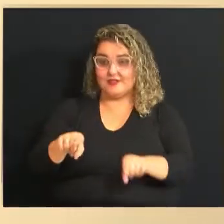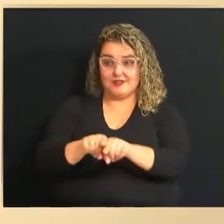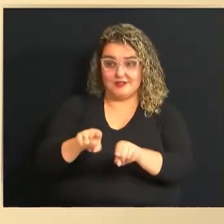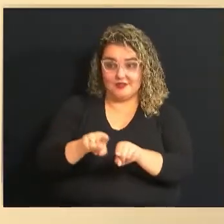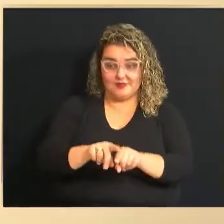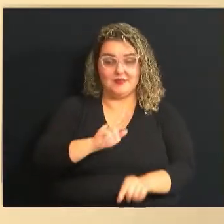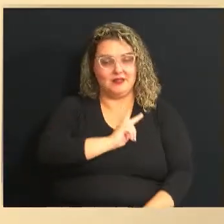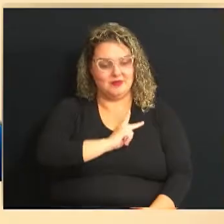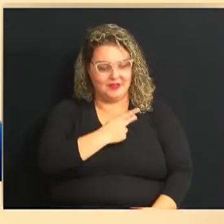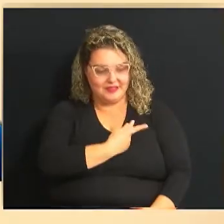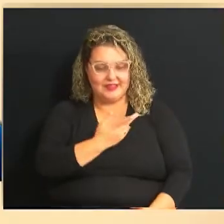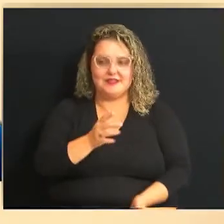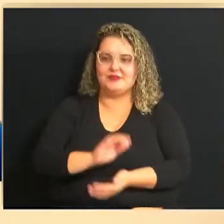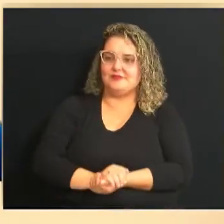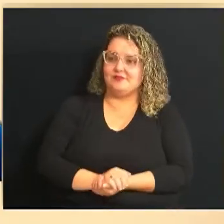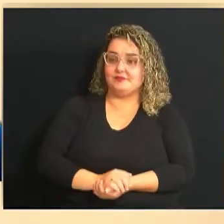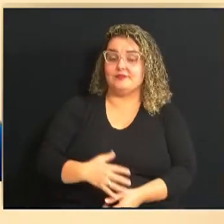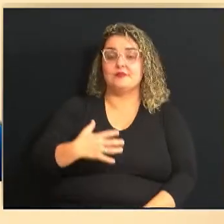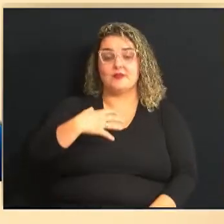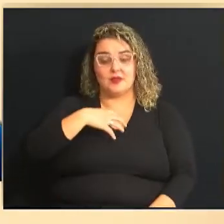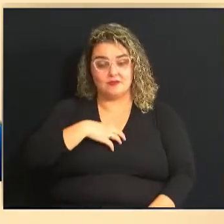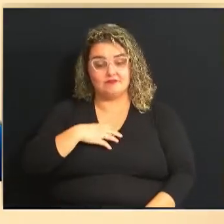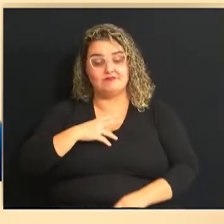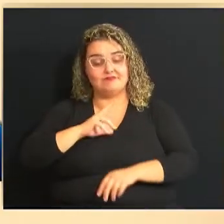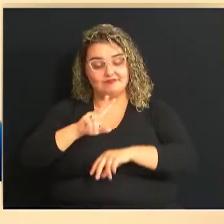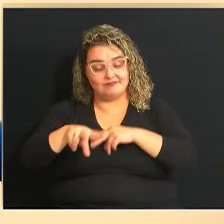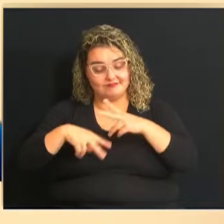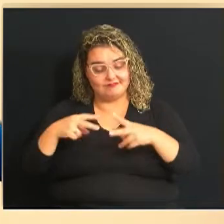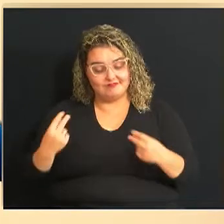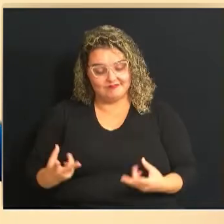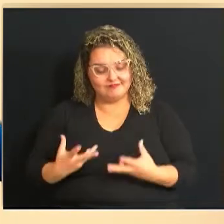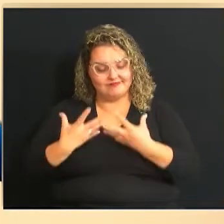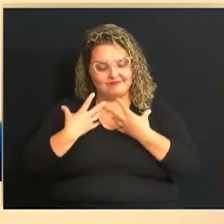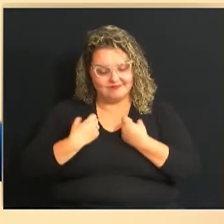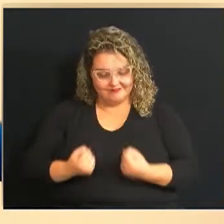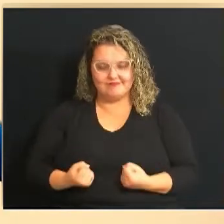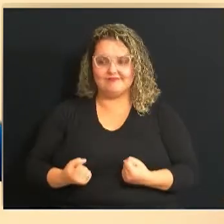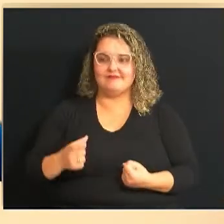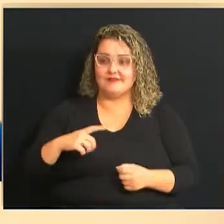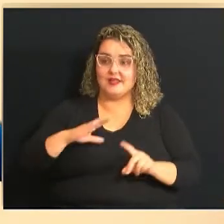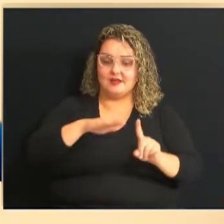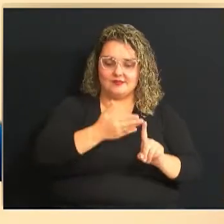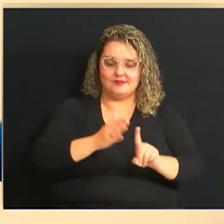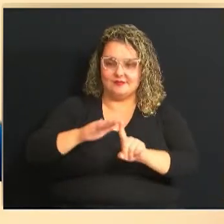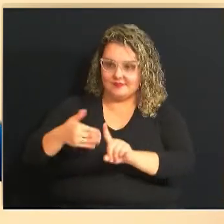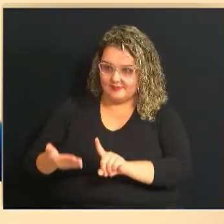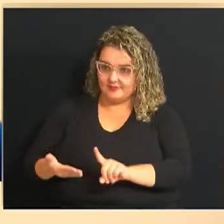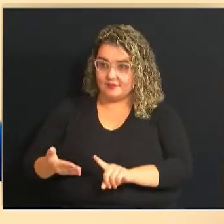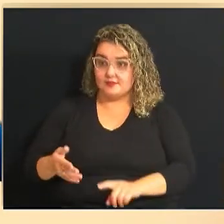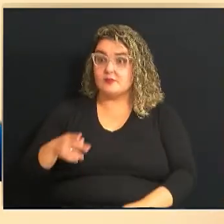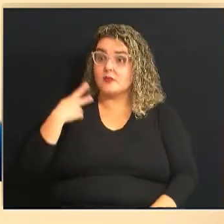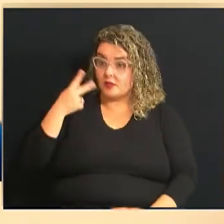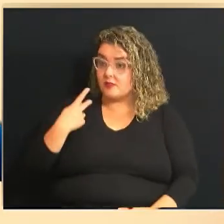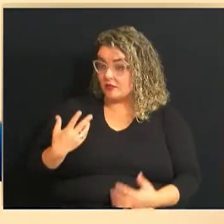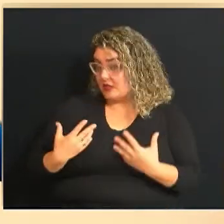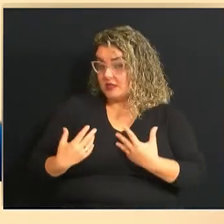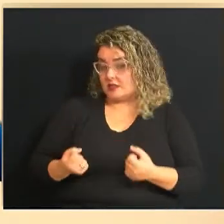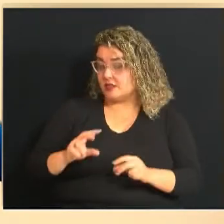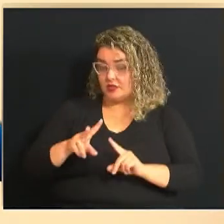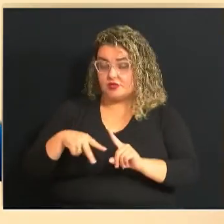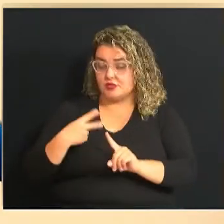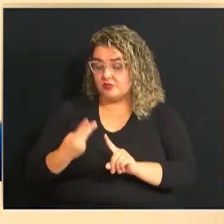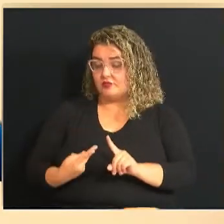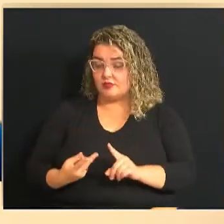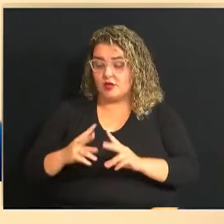Jair da Farmácia e Paulo Haddad. Eu me sinto presenteado, nós temos aqui os homenageados e os vereadores sentem